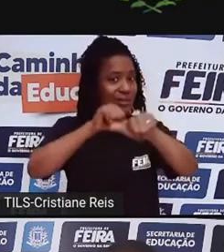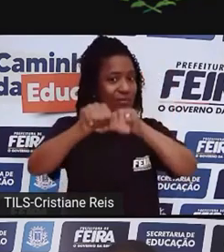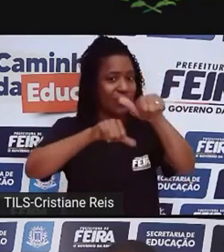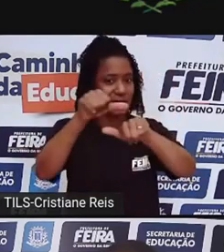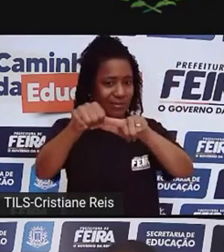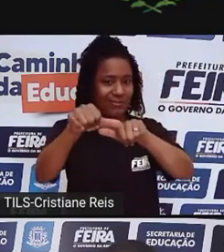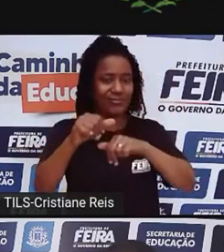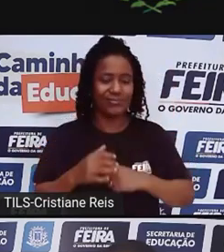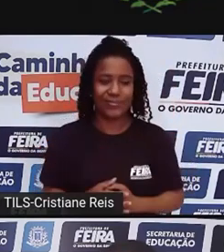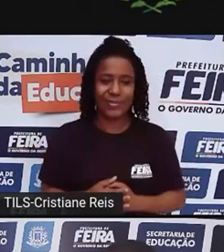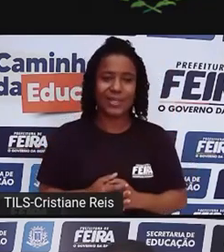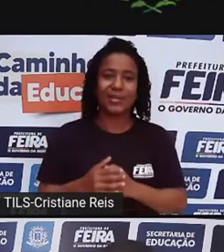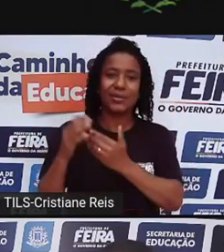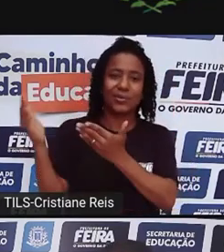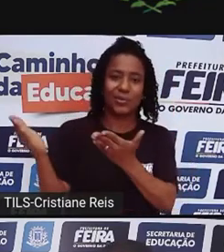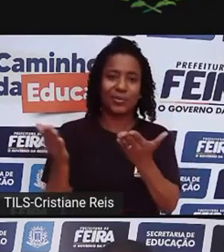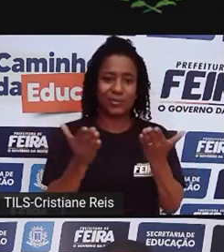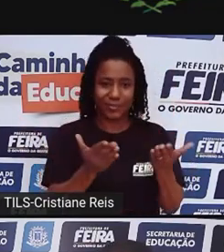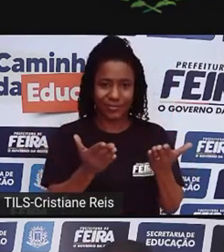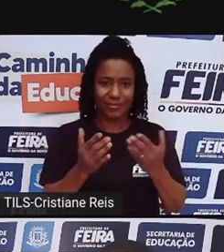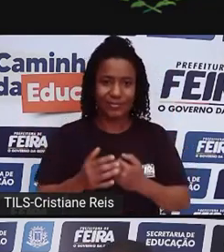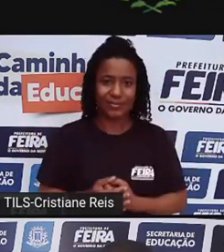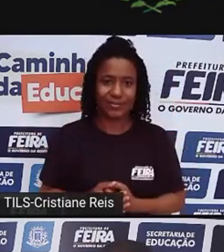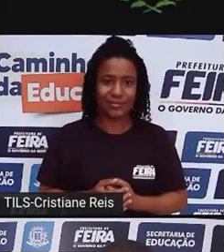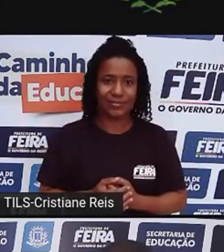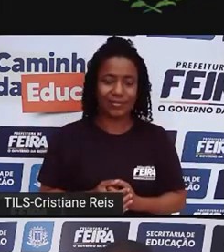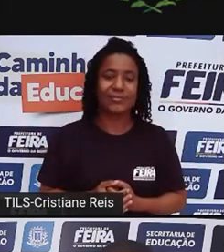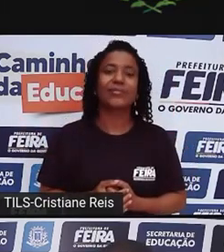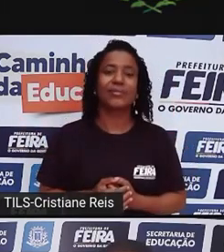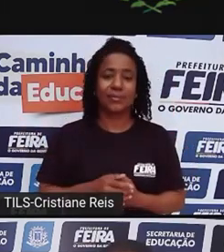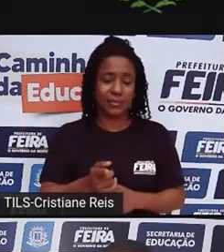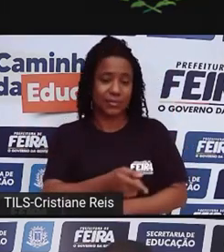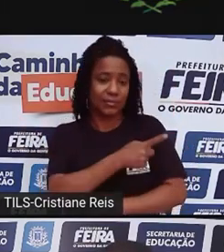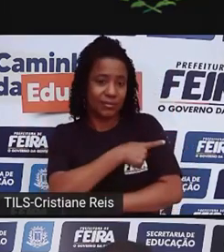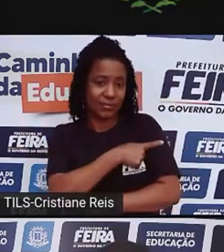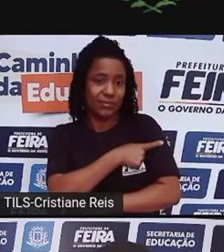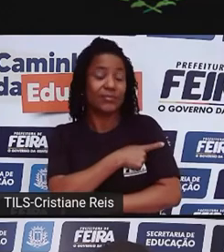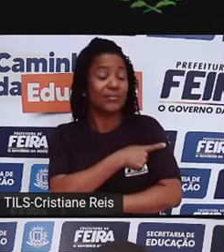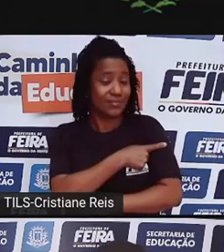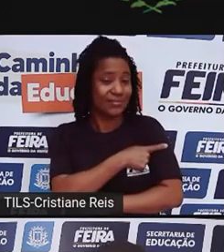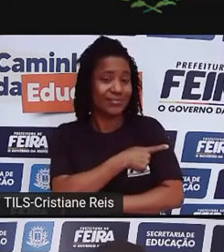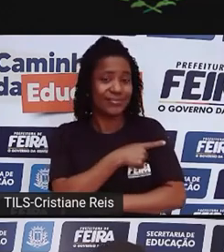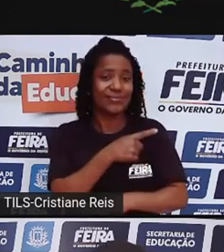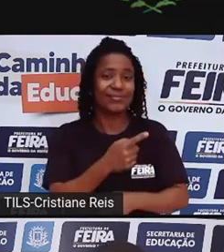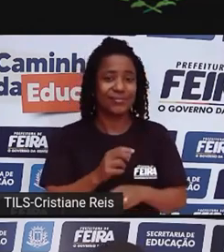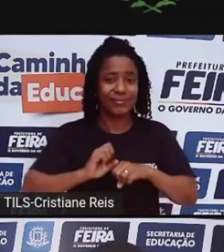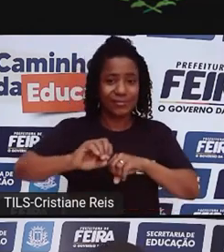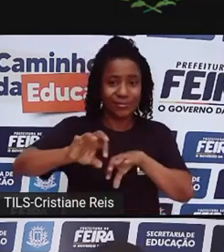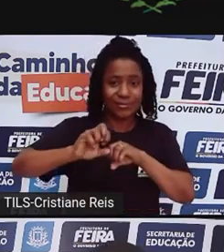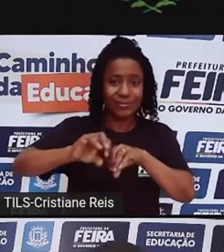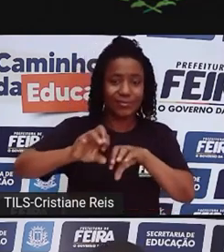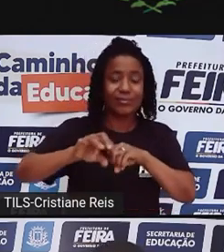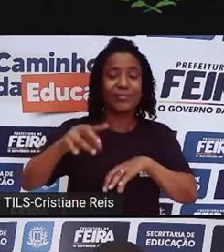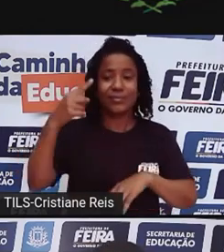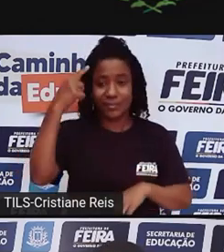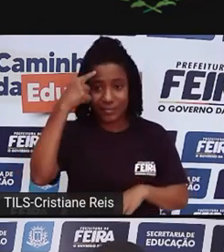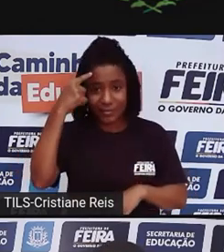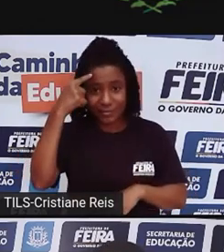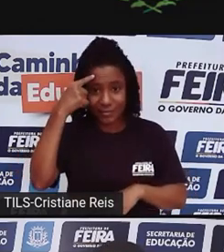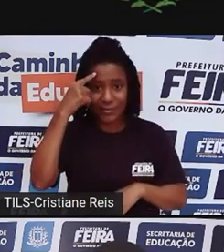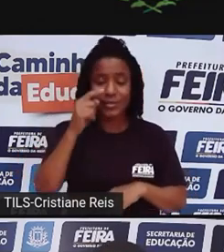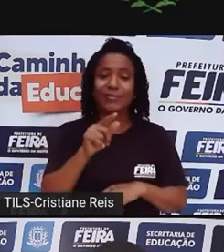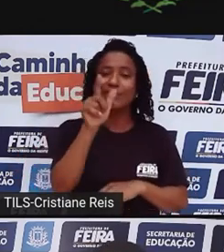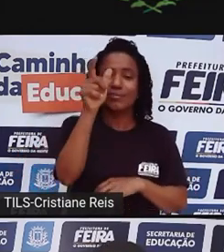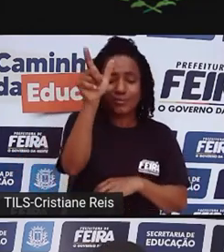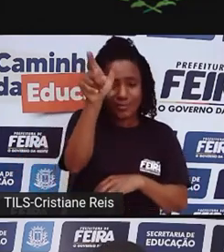convite para todo mundo da educação básica, os estudantes, que comecem a repensar quem são vocês,